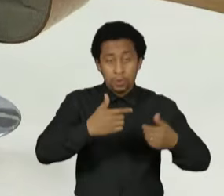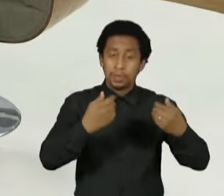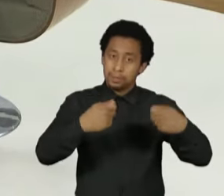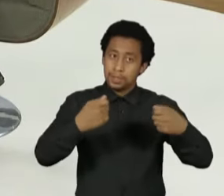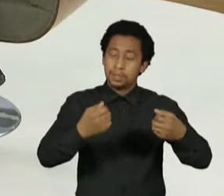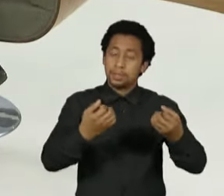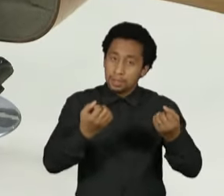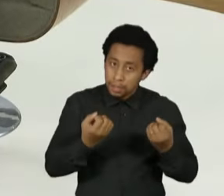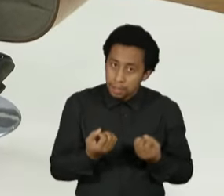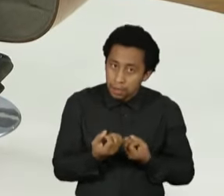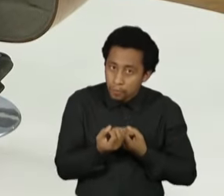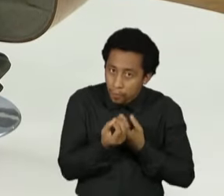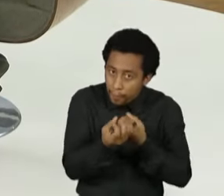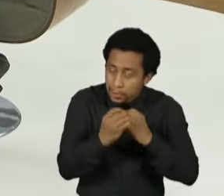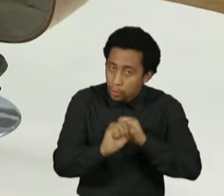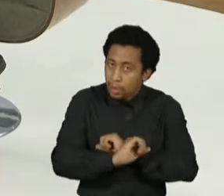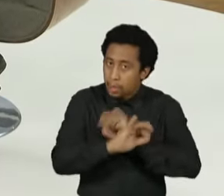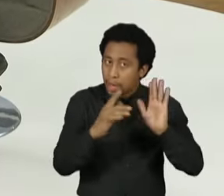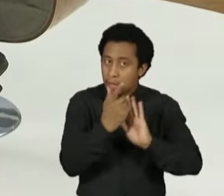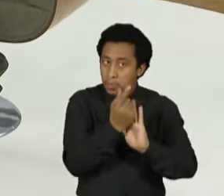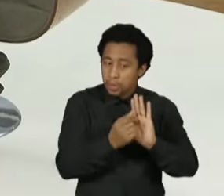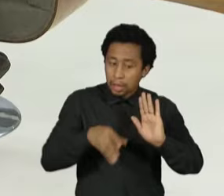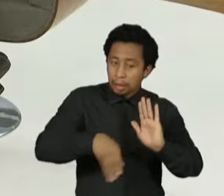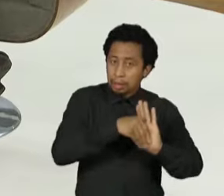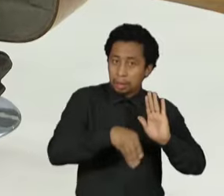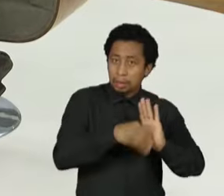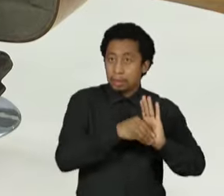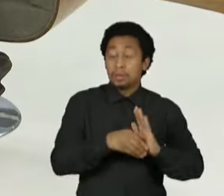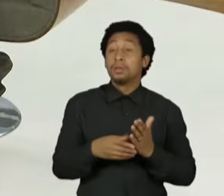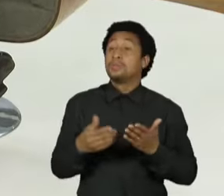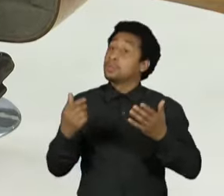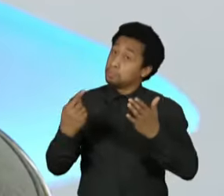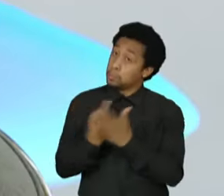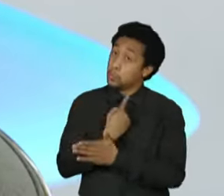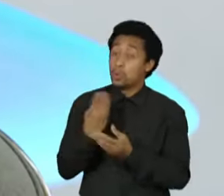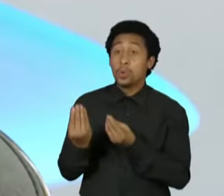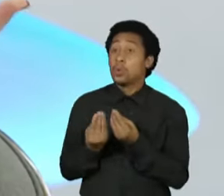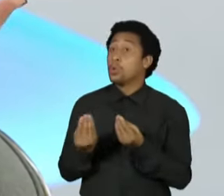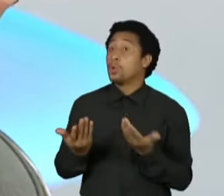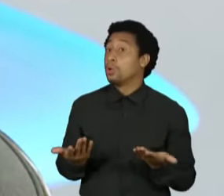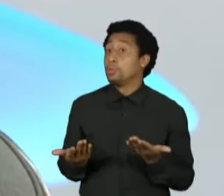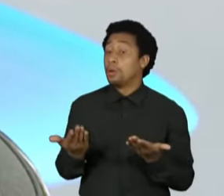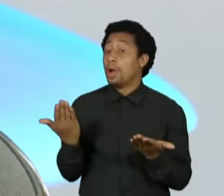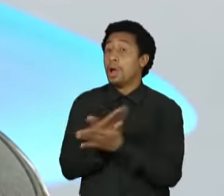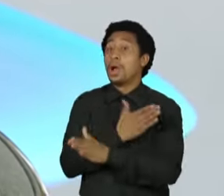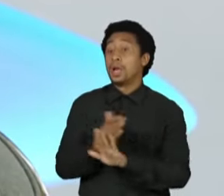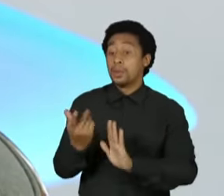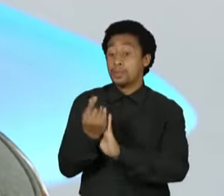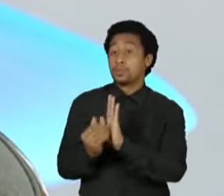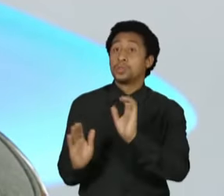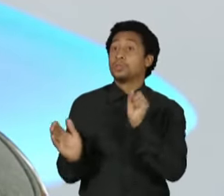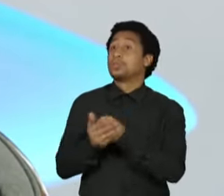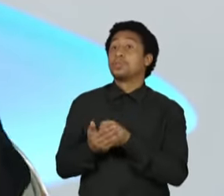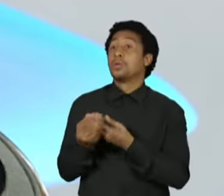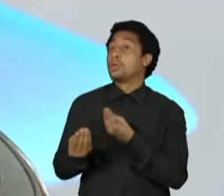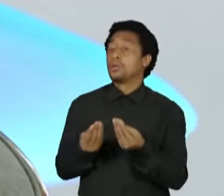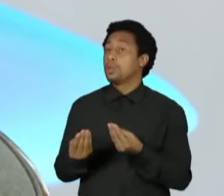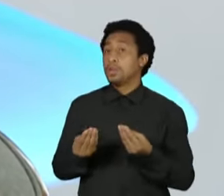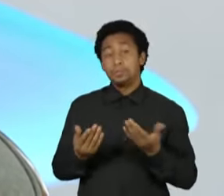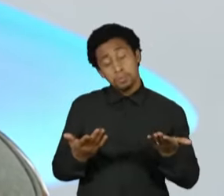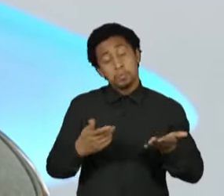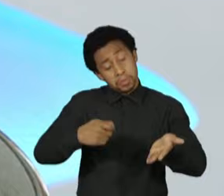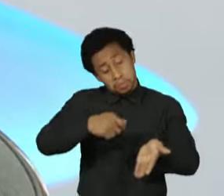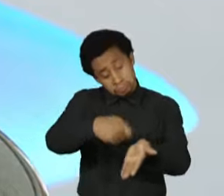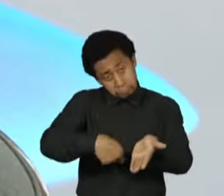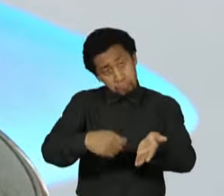a partir do... Sim, mas a partir do... Porque você perguntou como é que acaba com o orçamento secreto. Falei com uma caneta. Basta você estar a transparência e você vai ver, os próprios